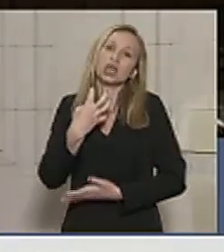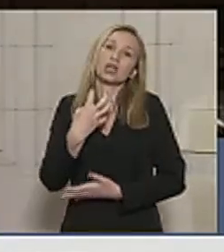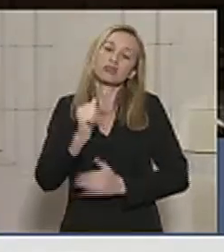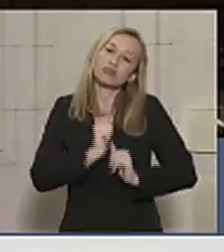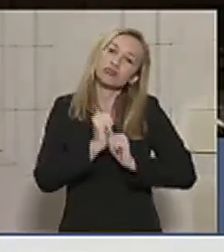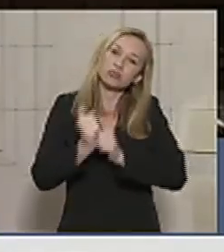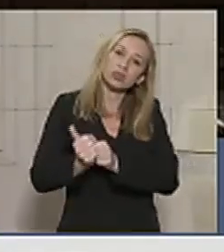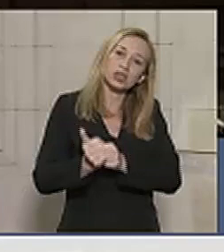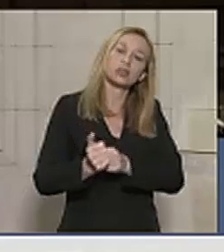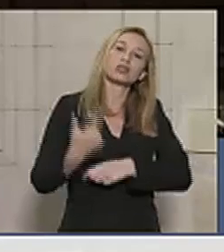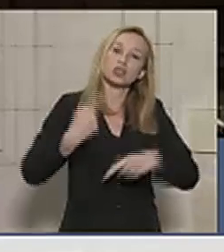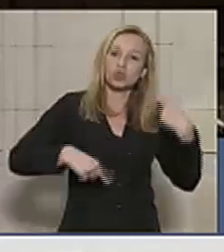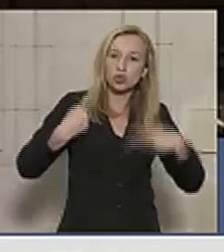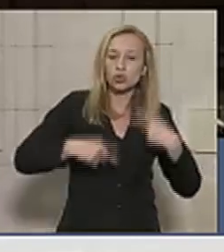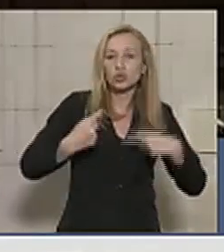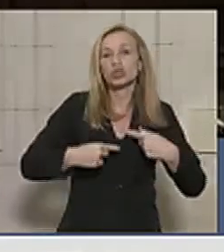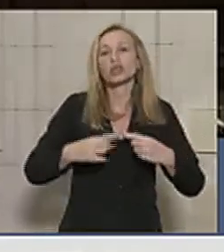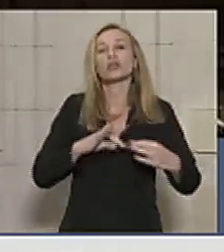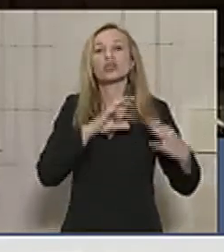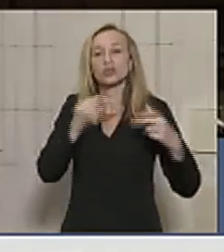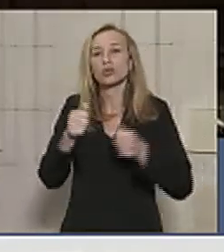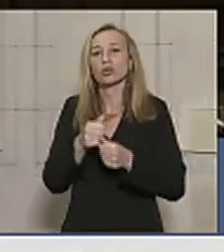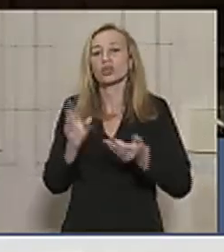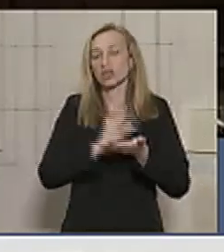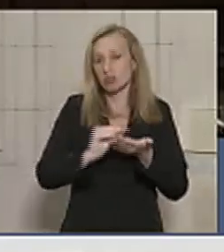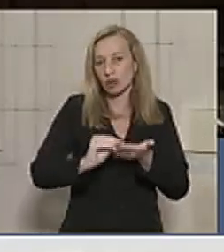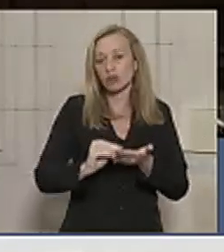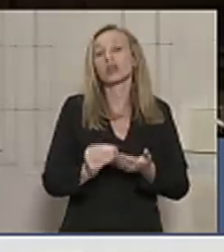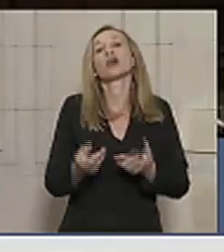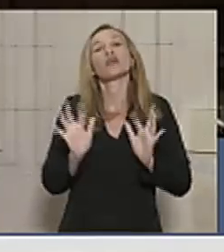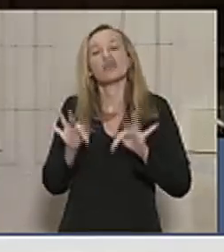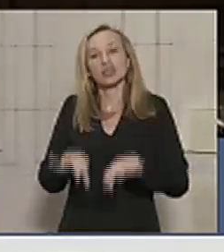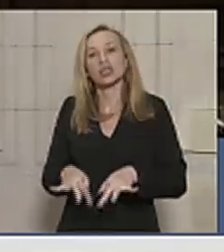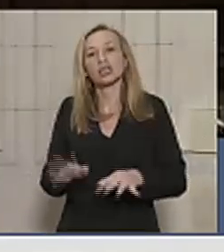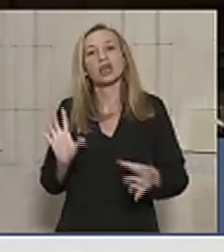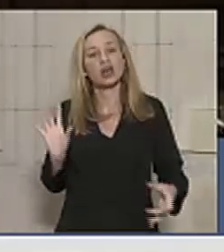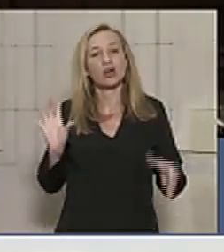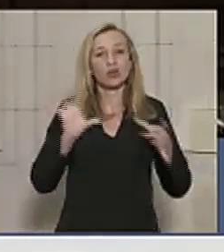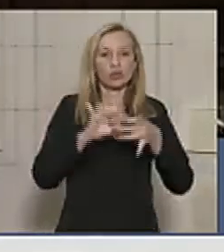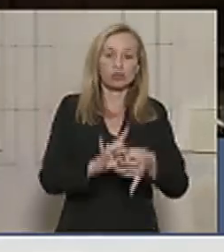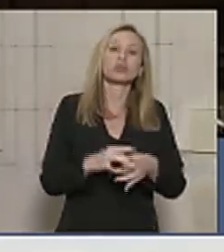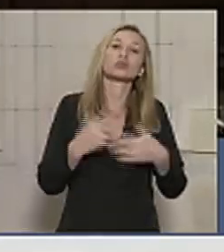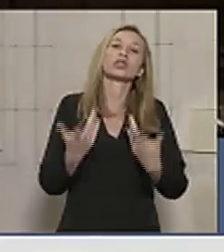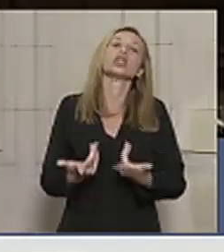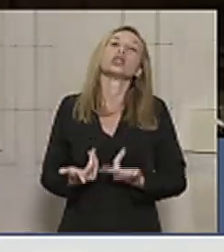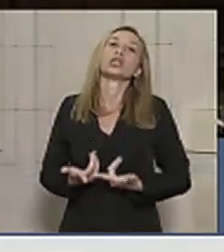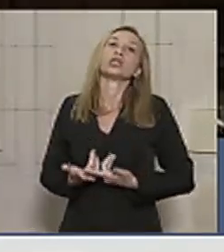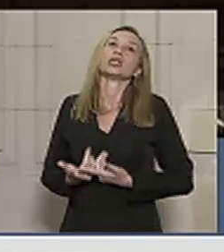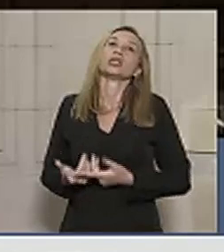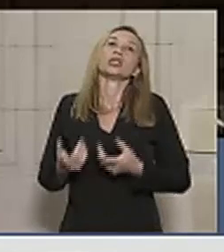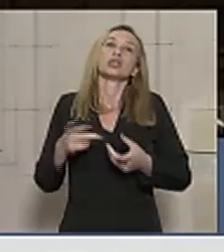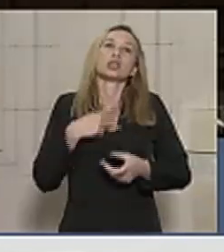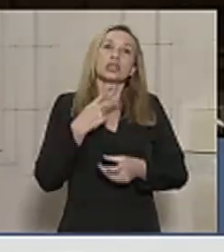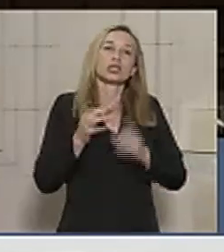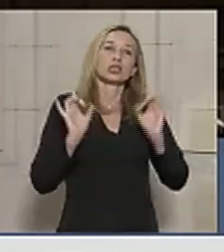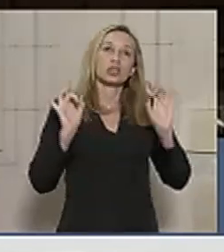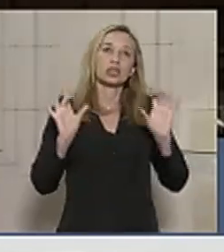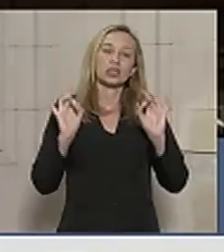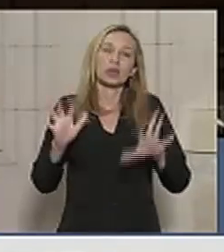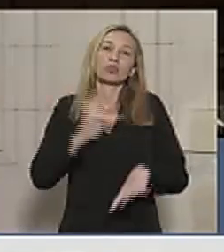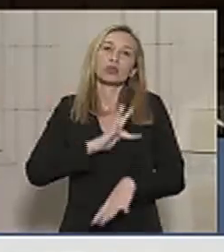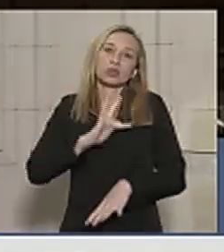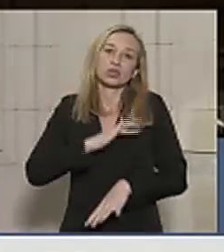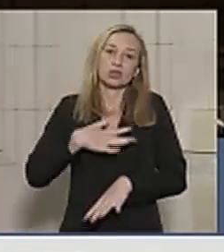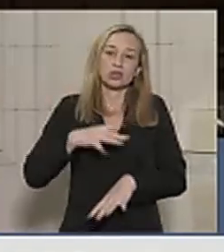encaminhamento e na discussão de todas as pautas. Para terminar, para concluir, em relação específica aos papiloscopistas da Polícia